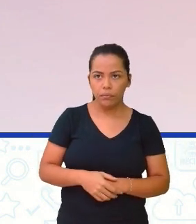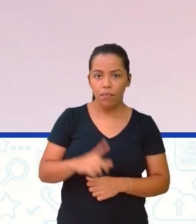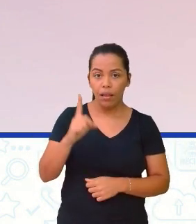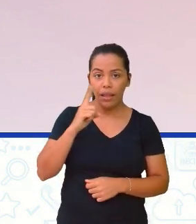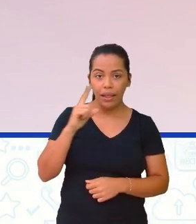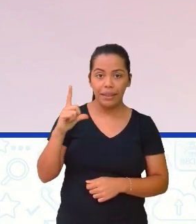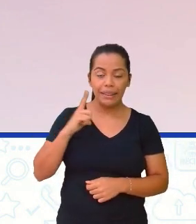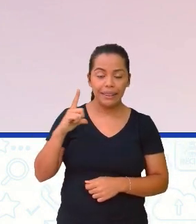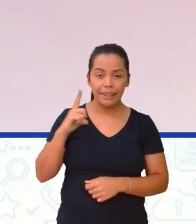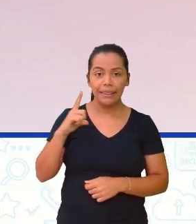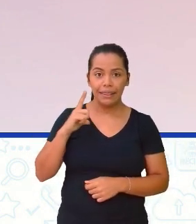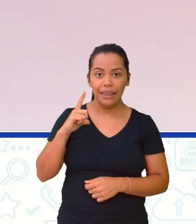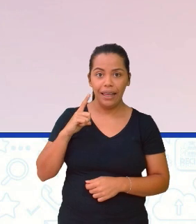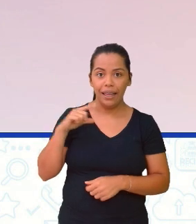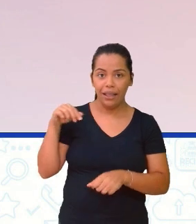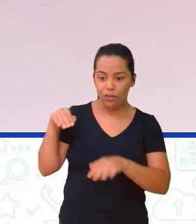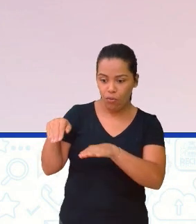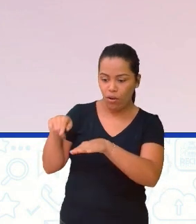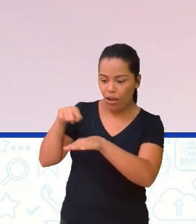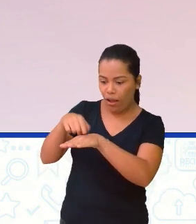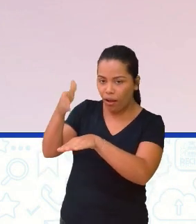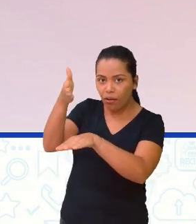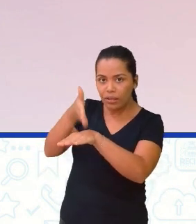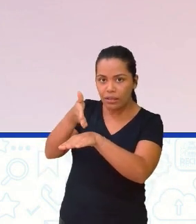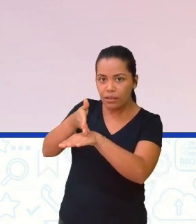apontar aqui. Vamos lá.